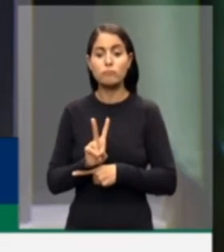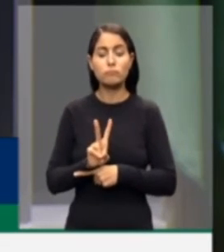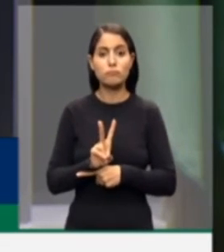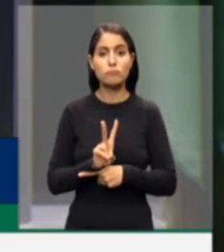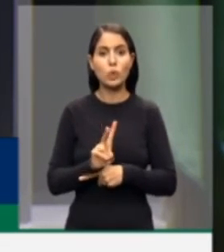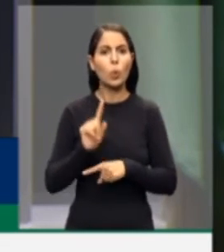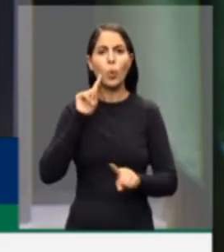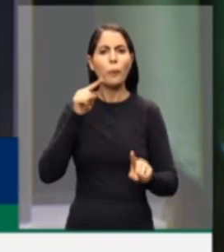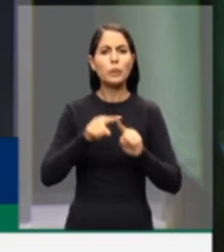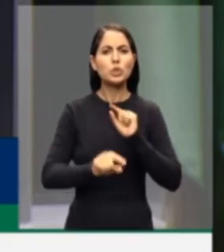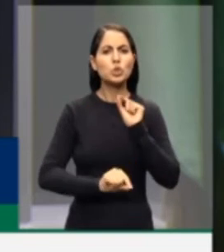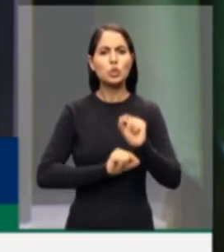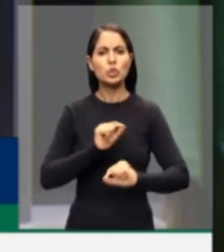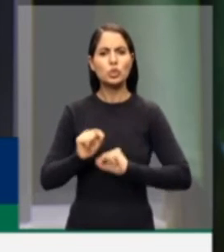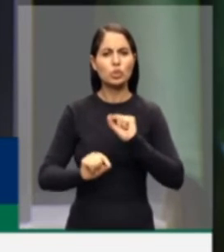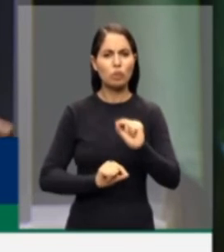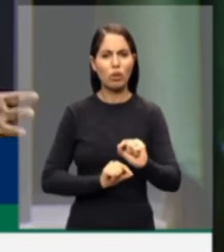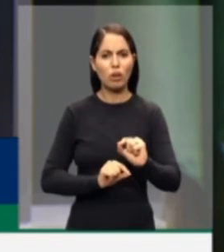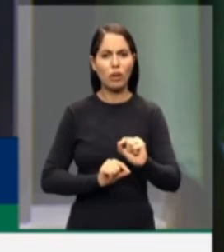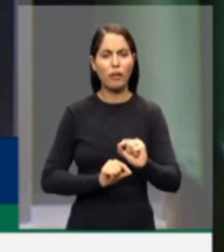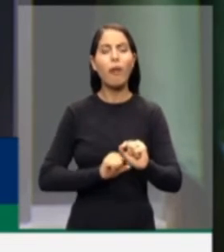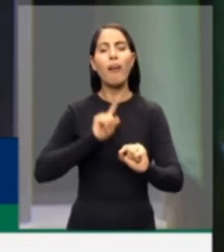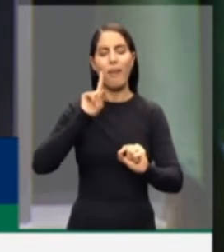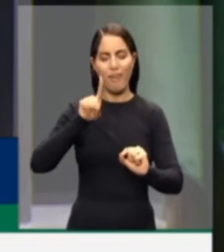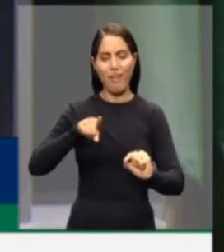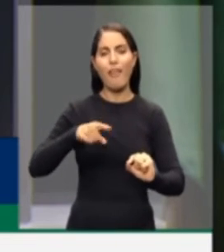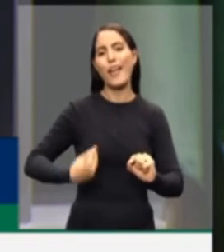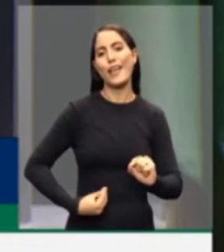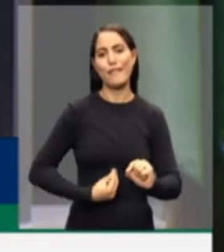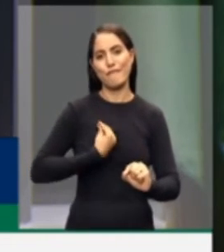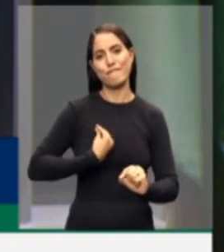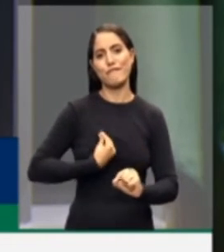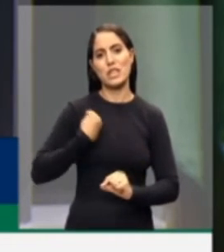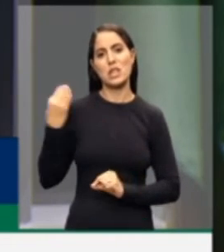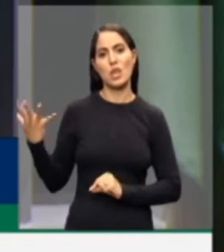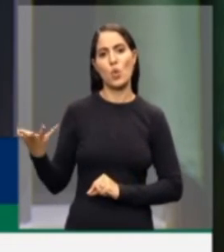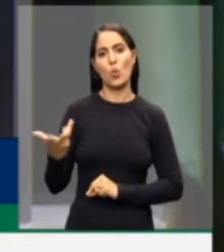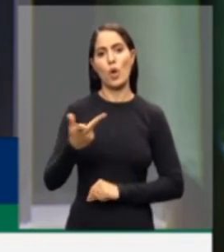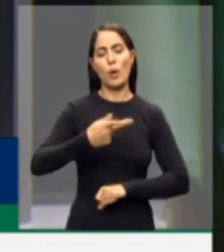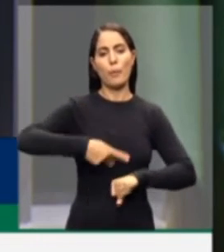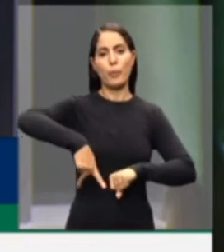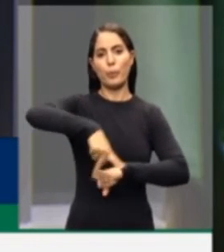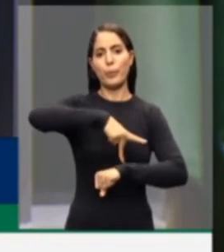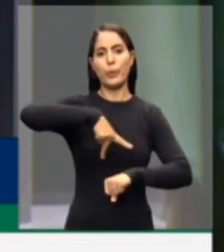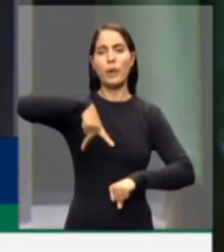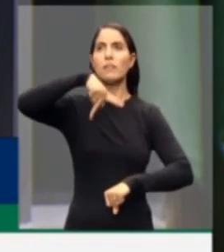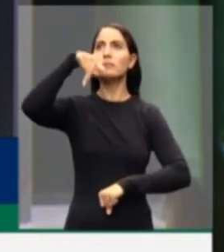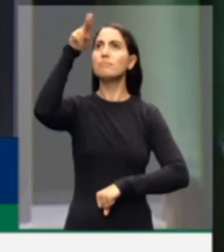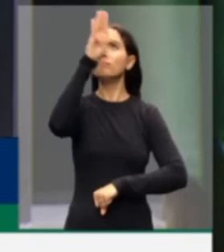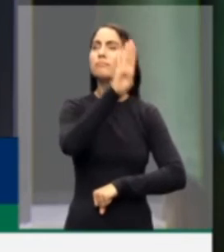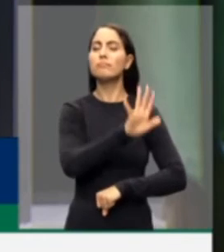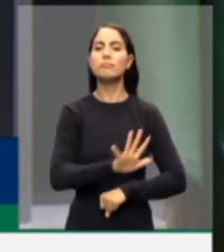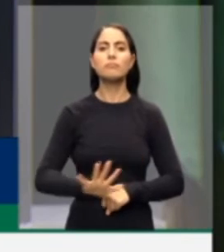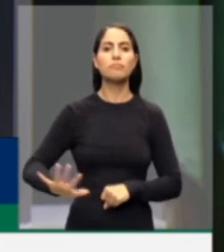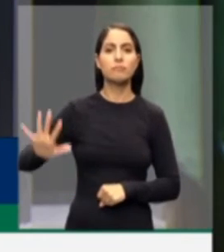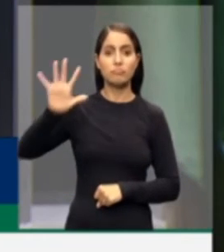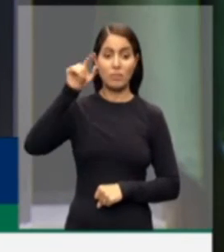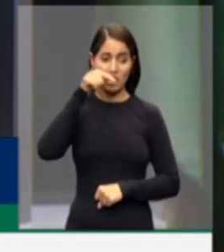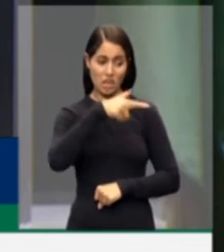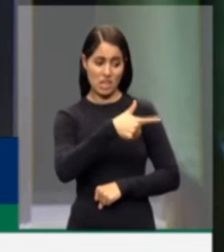com o seu objetivo, com a sua finalidade, que é garantir a vida de brasileiros e brasileiras e derrotar este